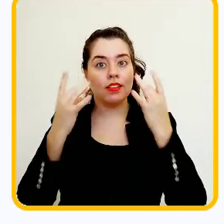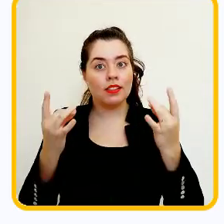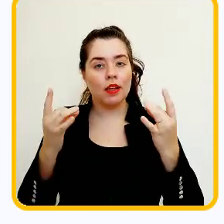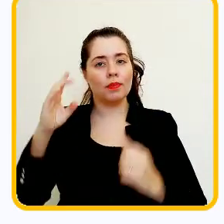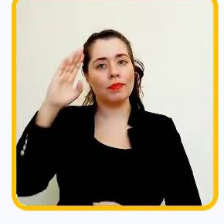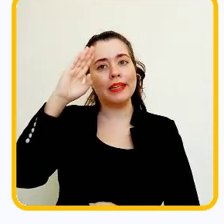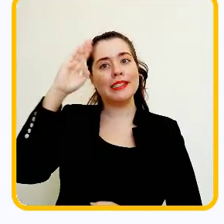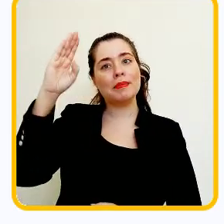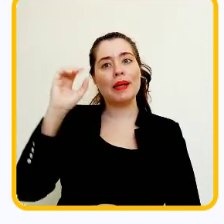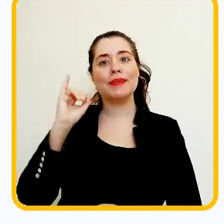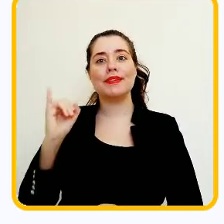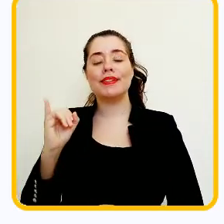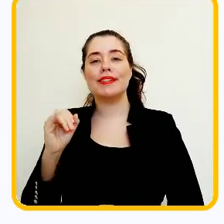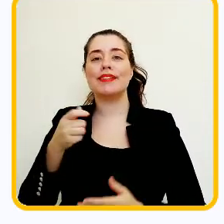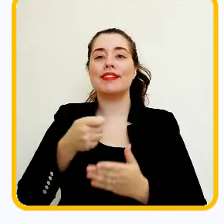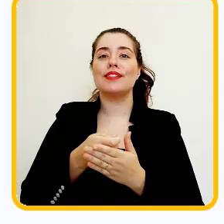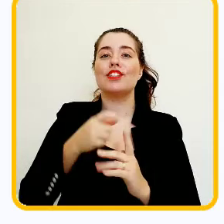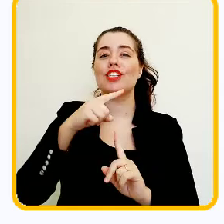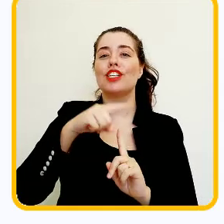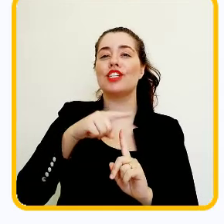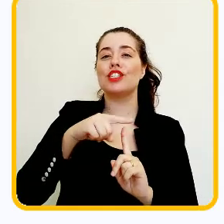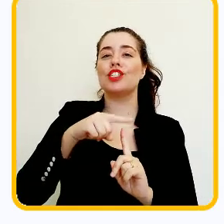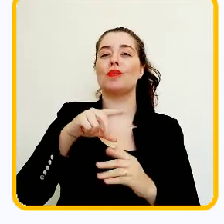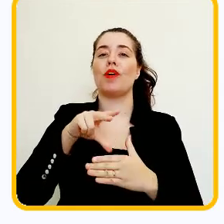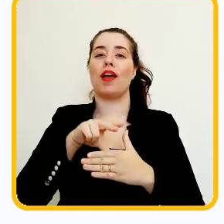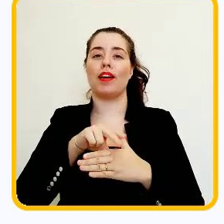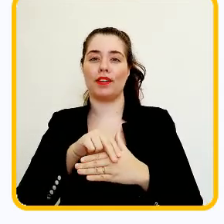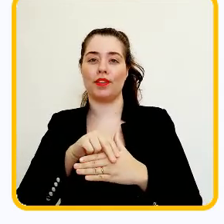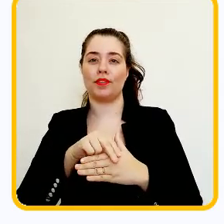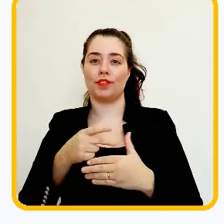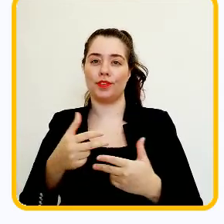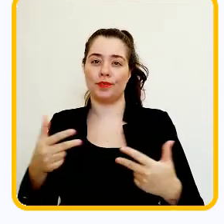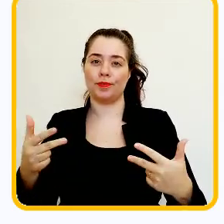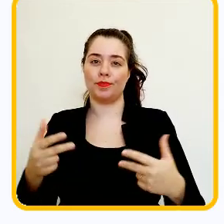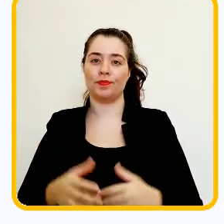quando foi exigido algum tipo de extensão de arquivo.